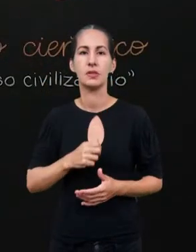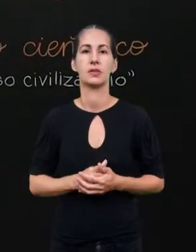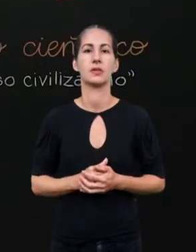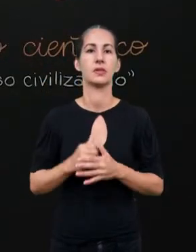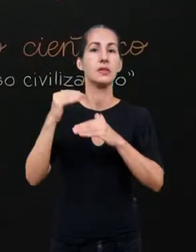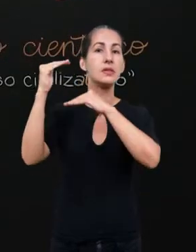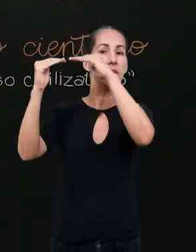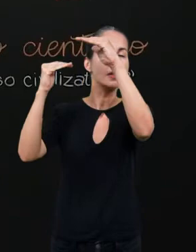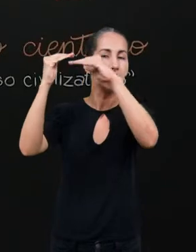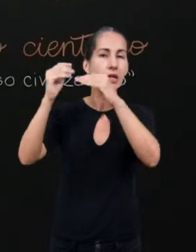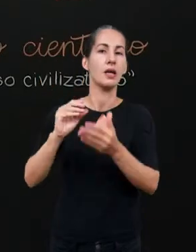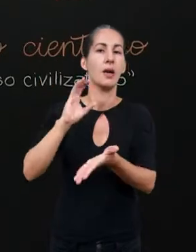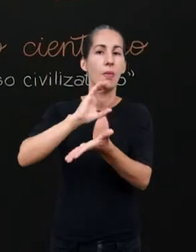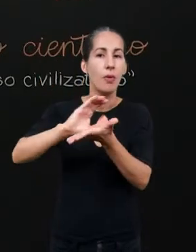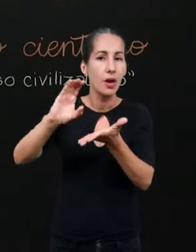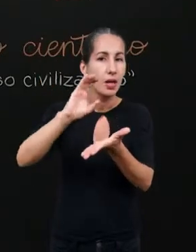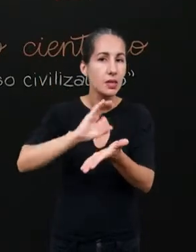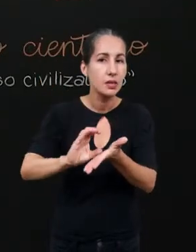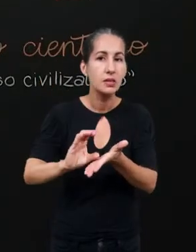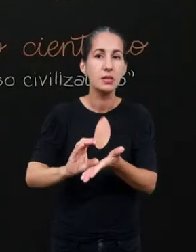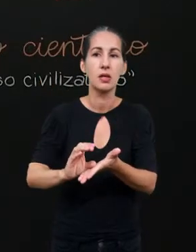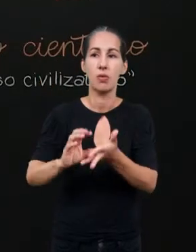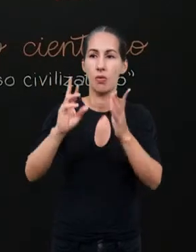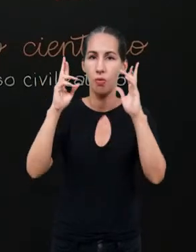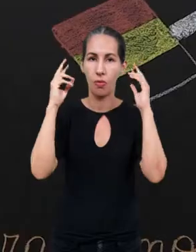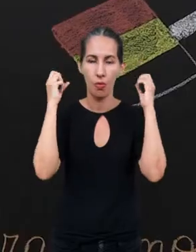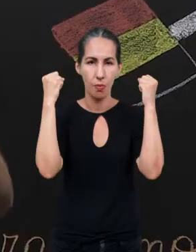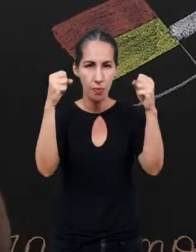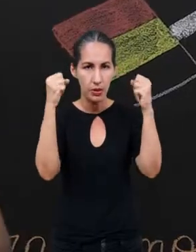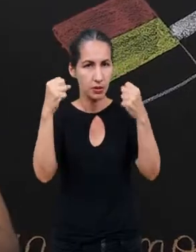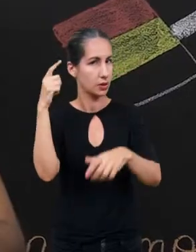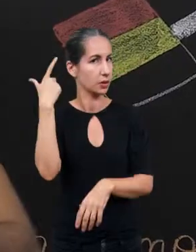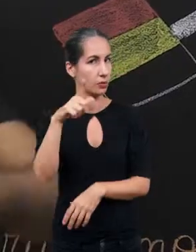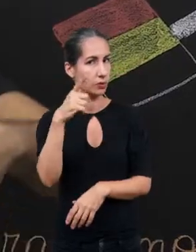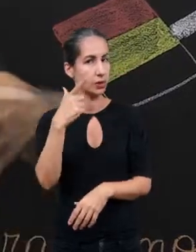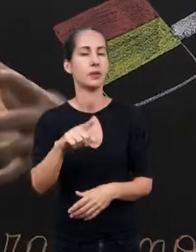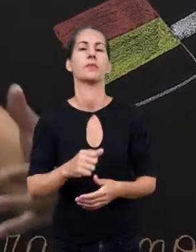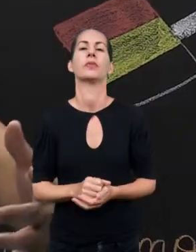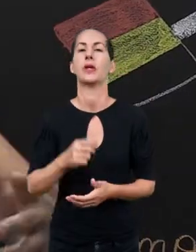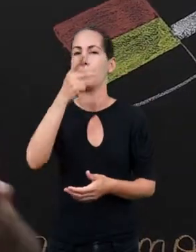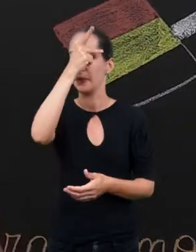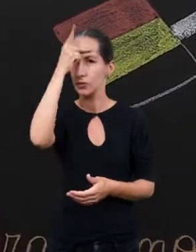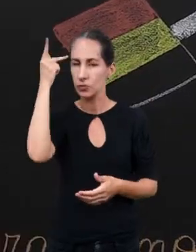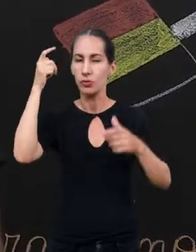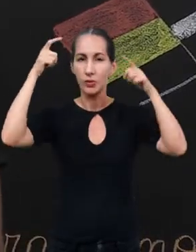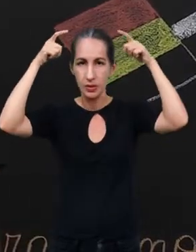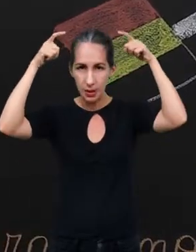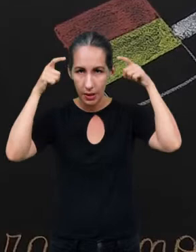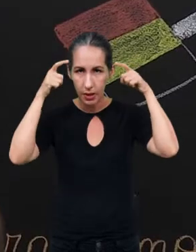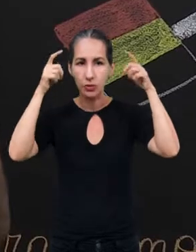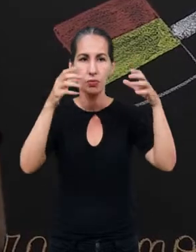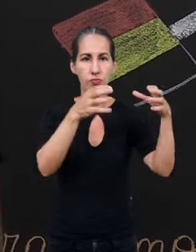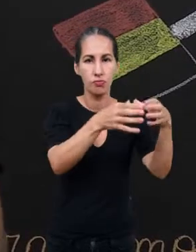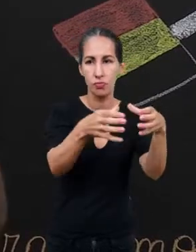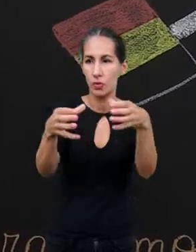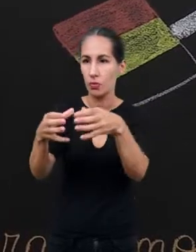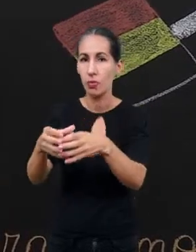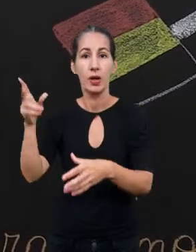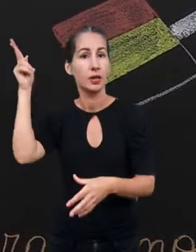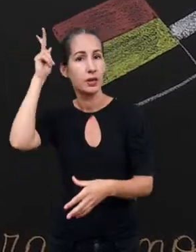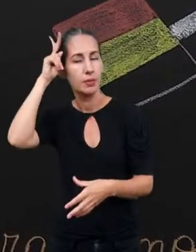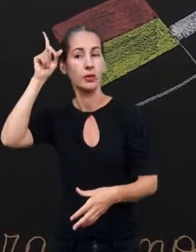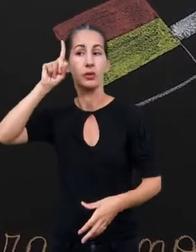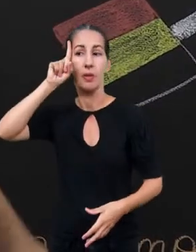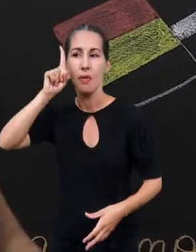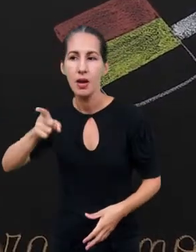processo de exploração ocorre sem resistência. Os povos, os reinos, as tribos estabelecem